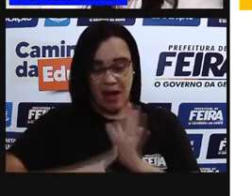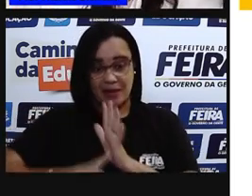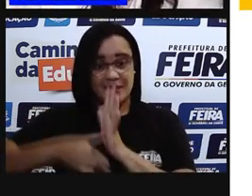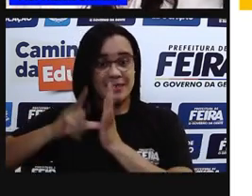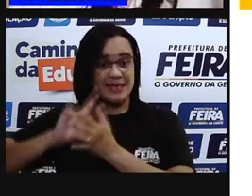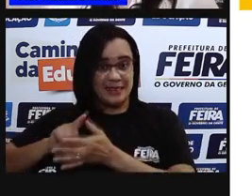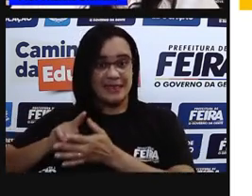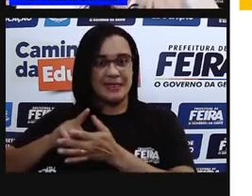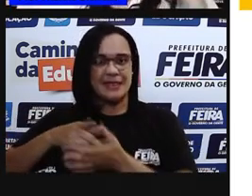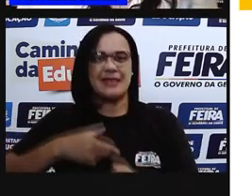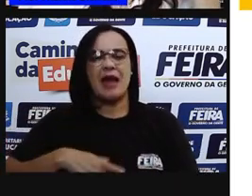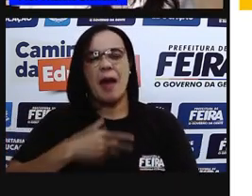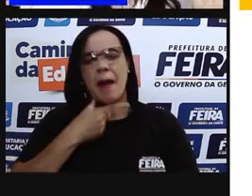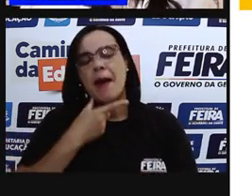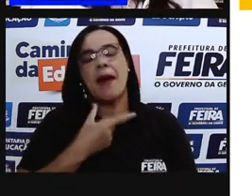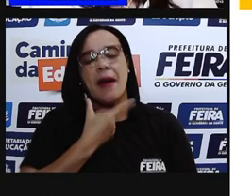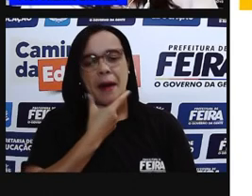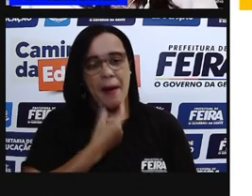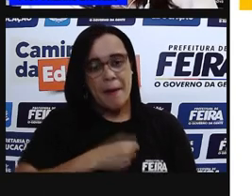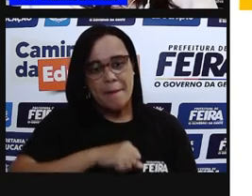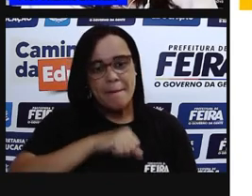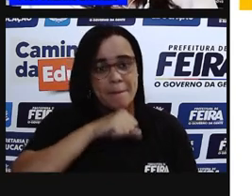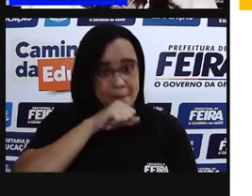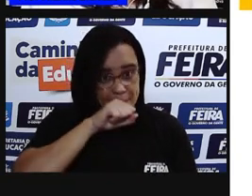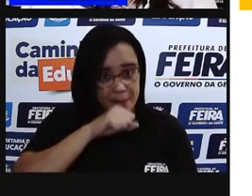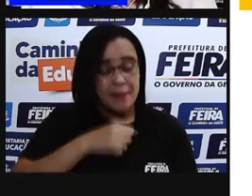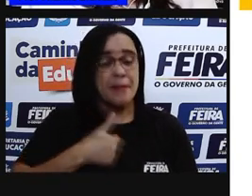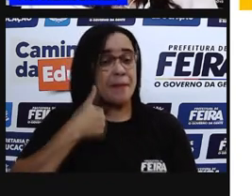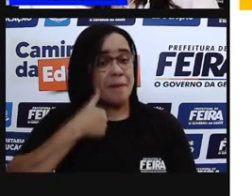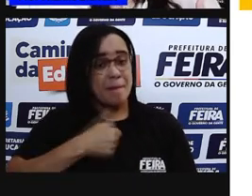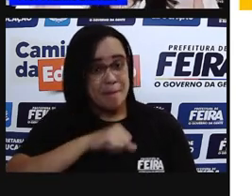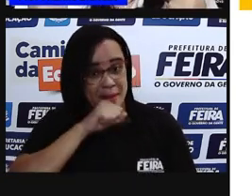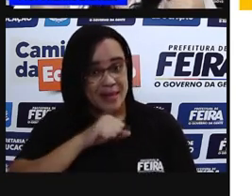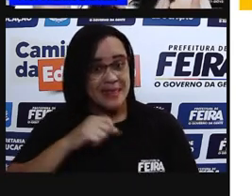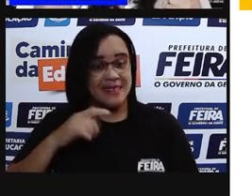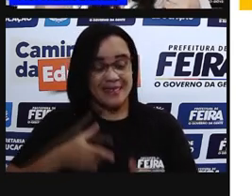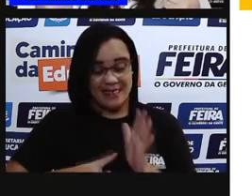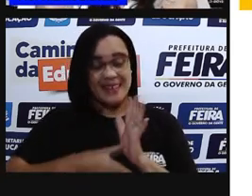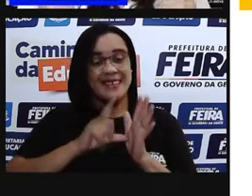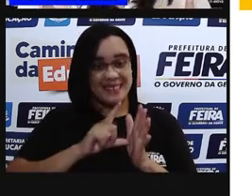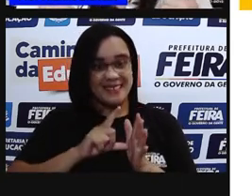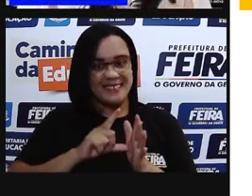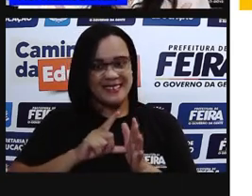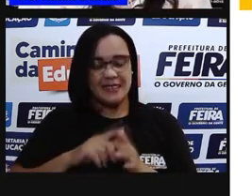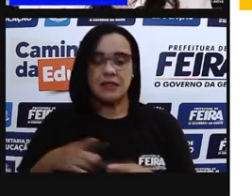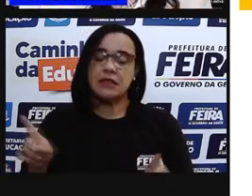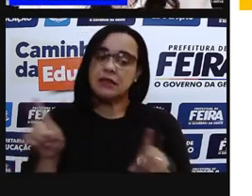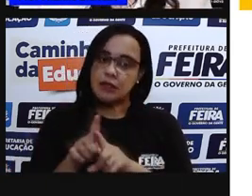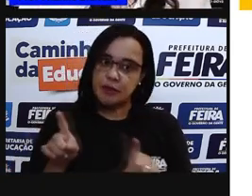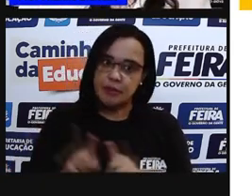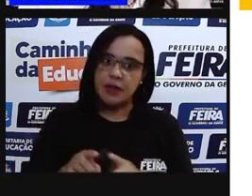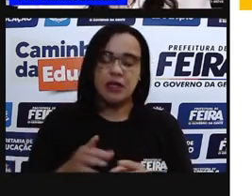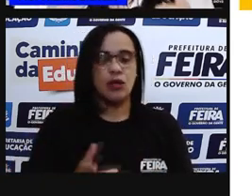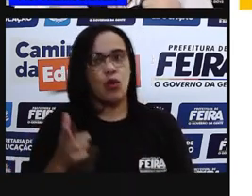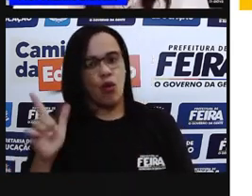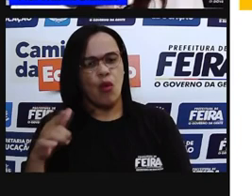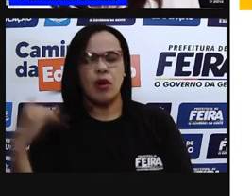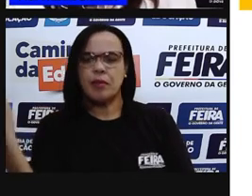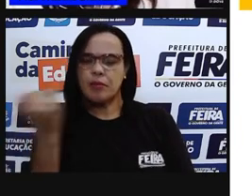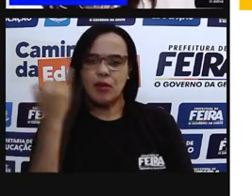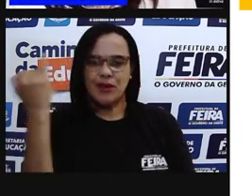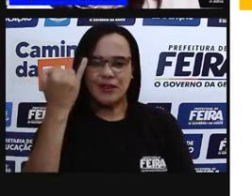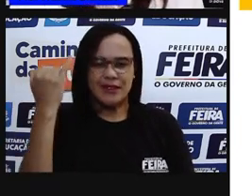pais. E uma outra coisa que a gente viu nessa aula, que foi muito importante, foi sobre a nossa